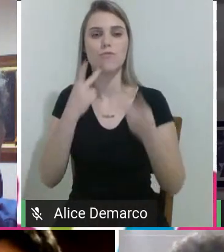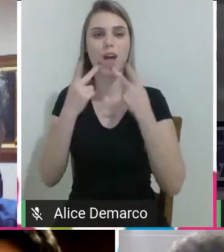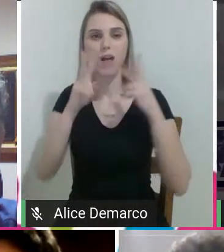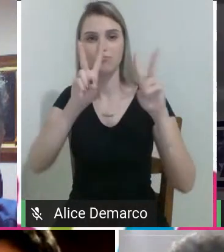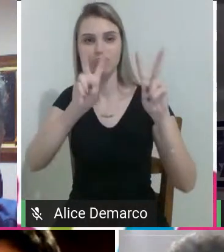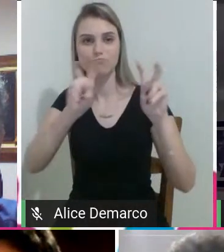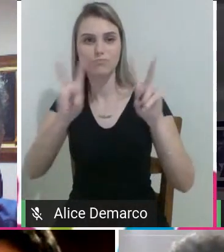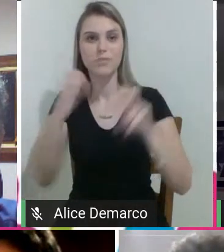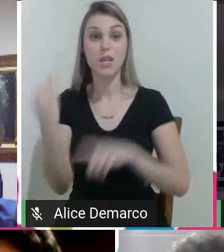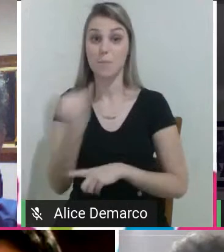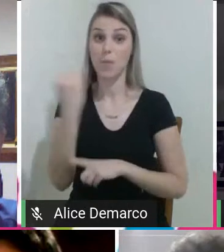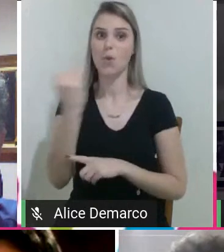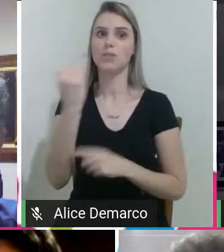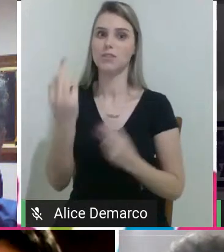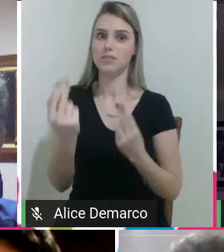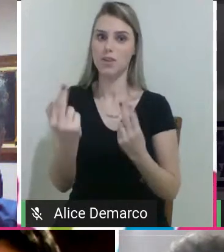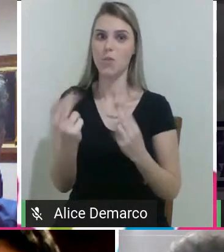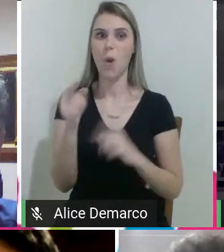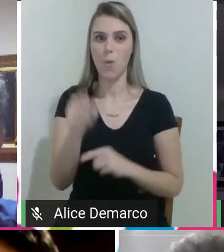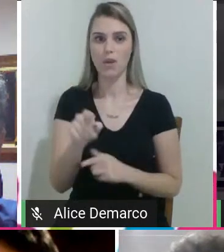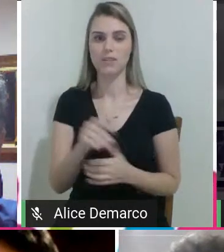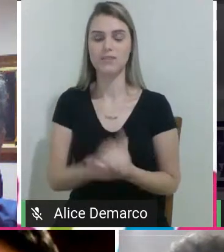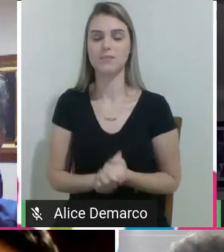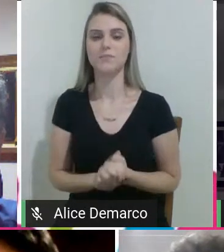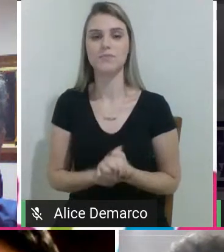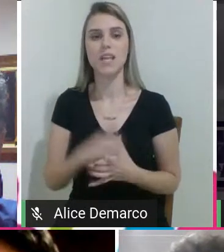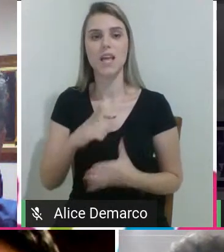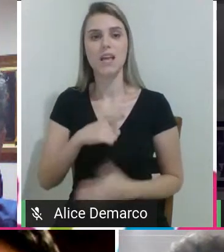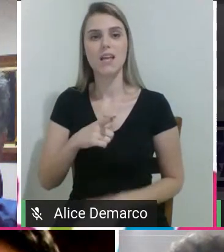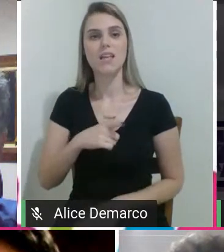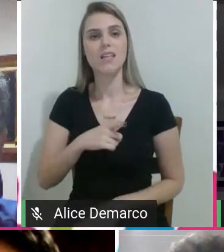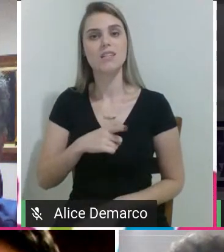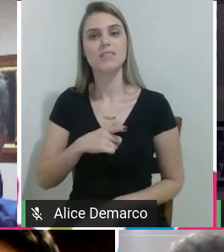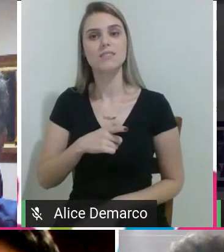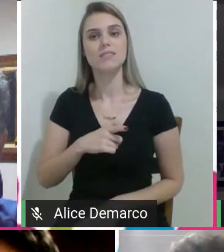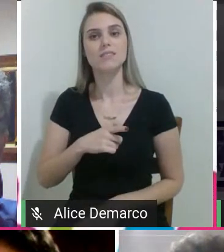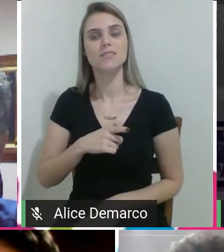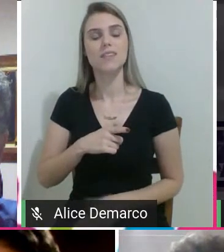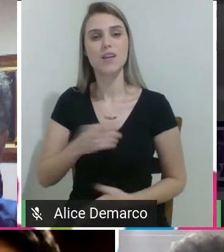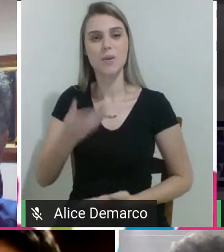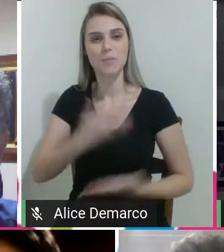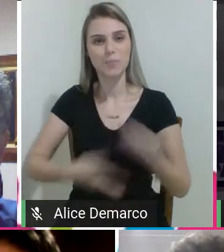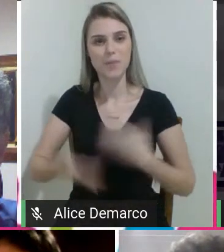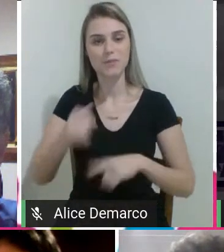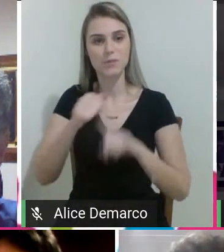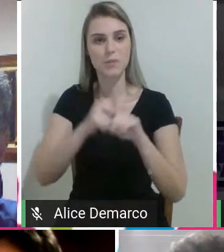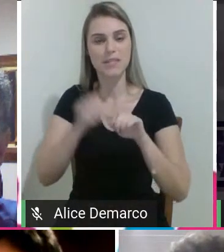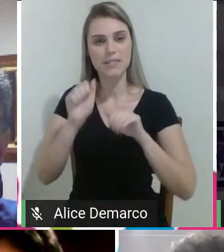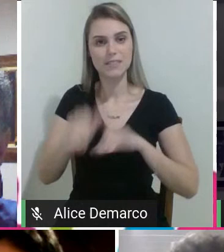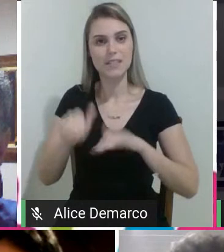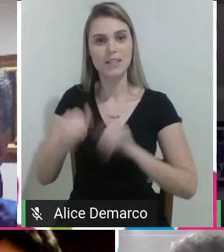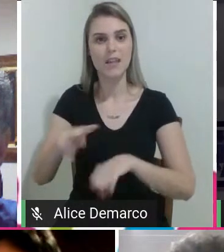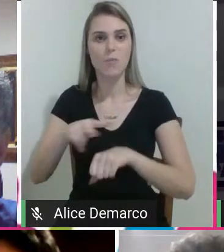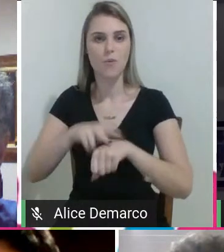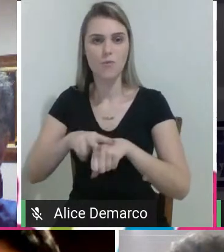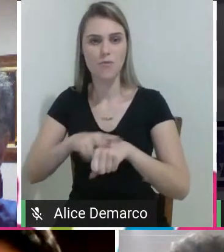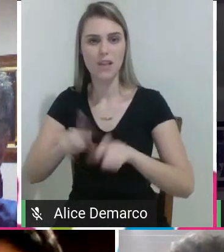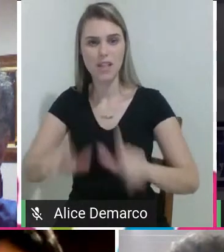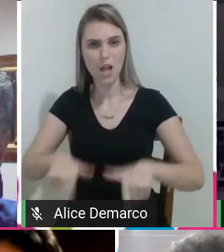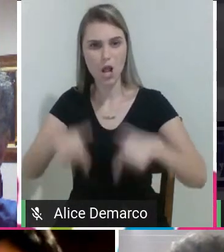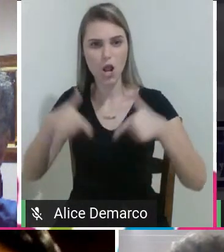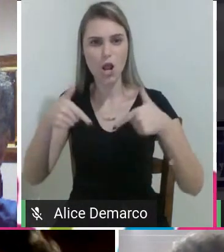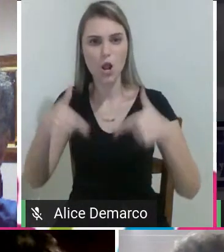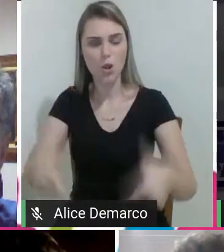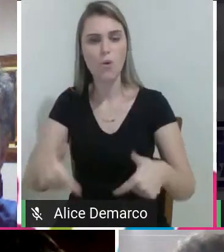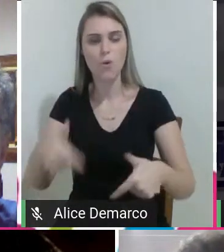quanto esse, e está compondo aí o mês setembro verde, né, o mês de luta, de reflexão e de